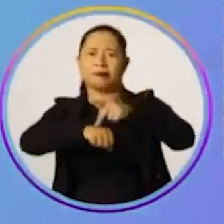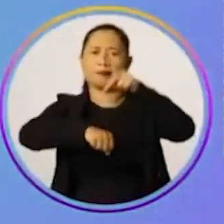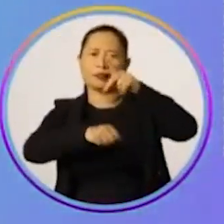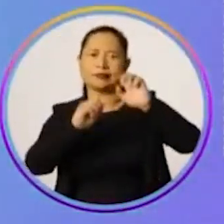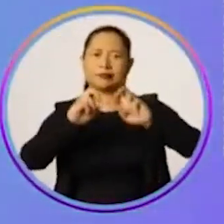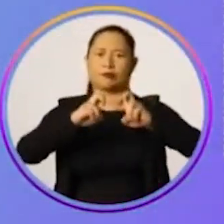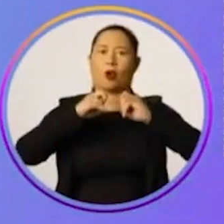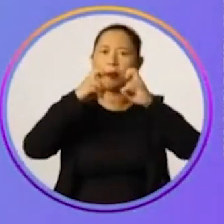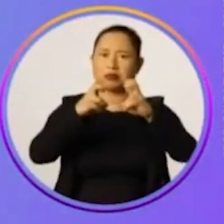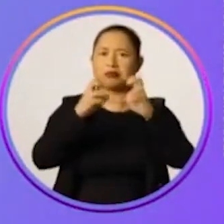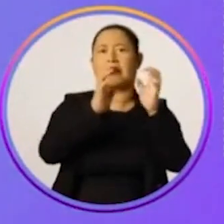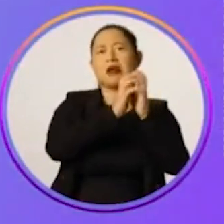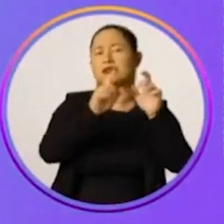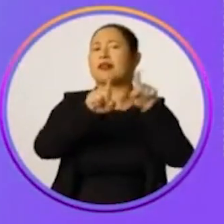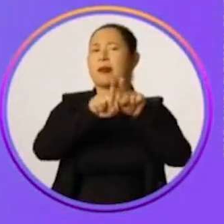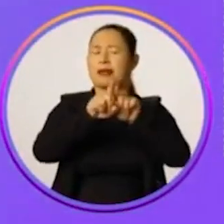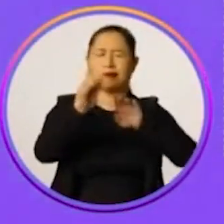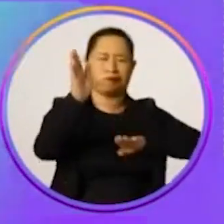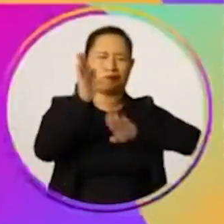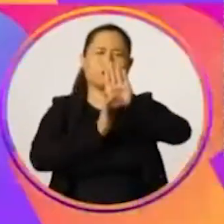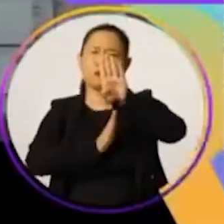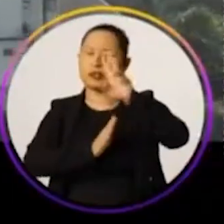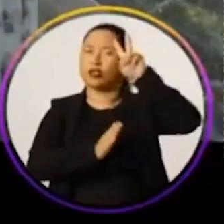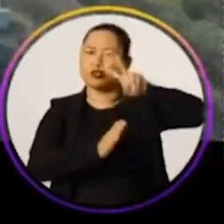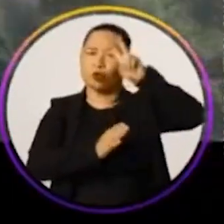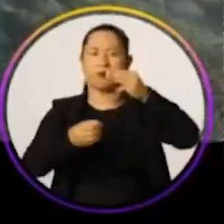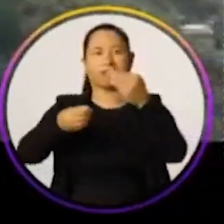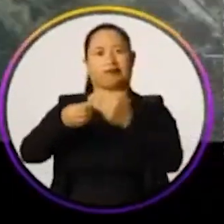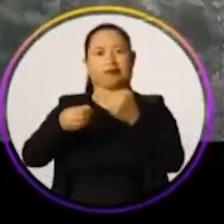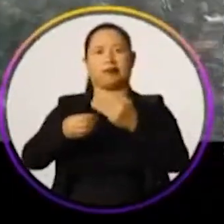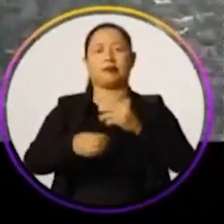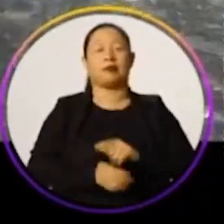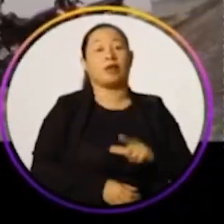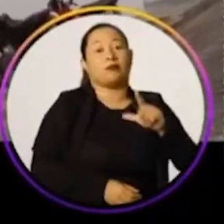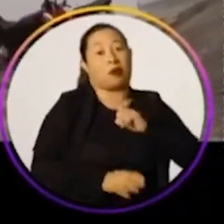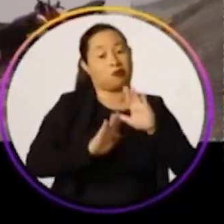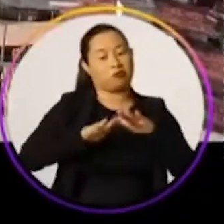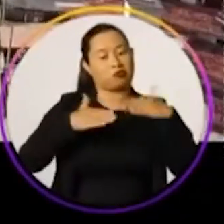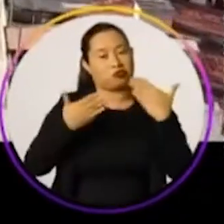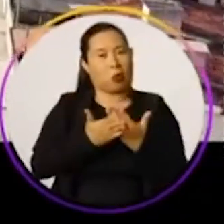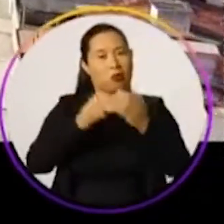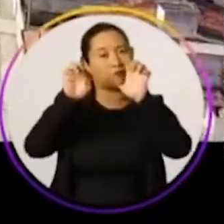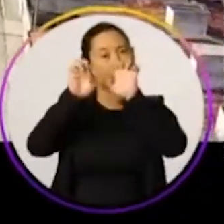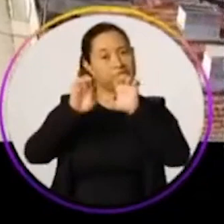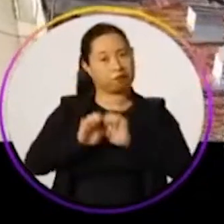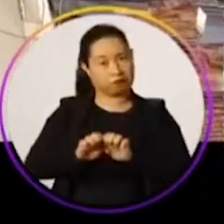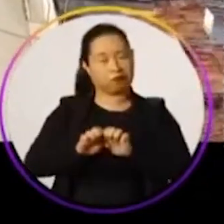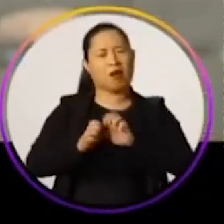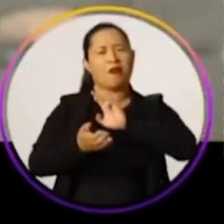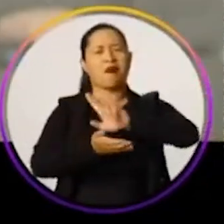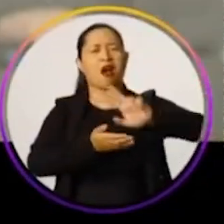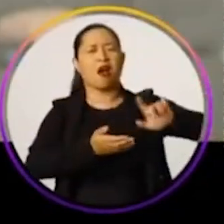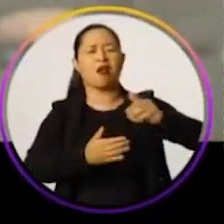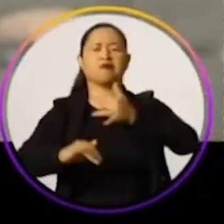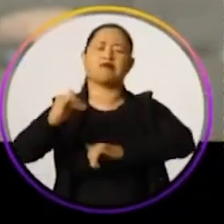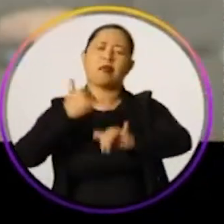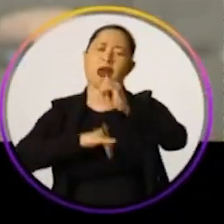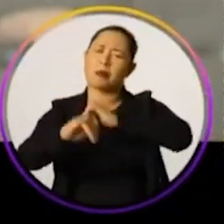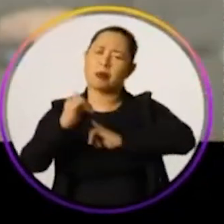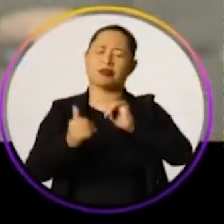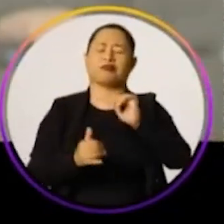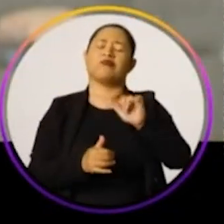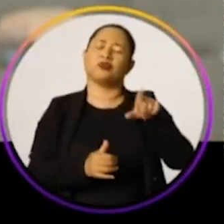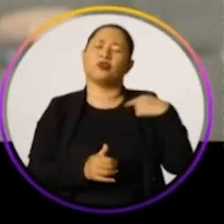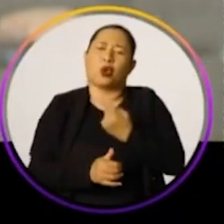Apoatão e até do Recife. Foi um recorde na história do município. Ter uma escola com estrutura, com vários